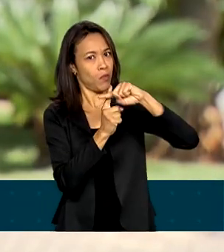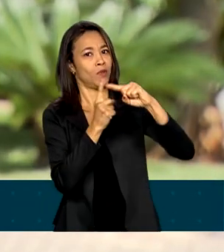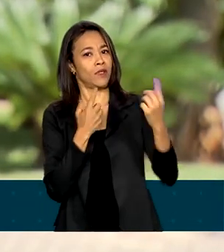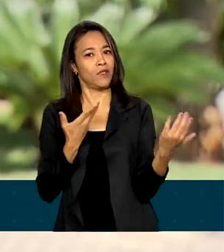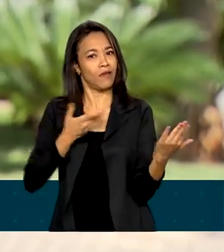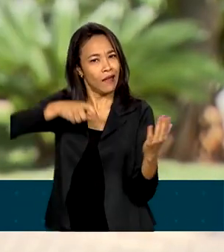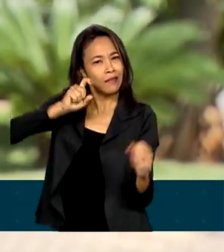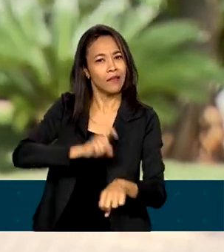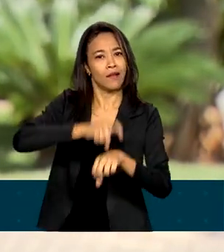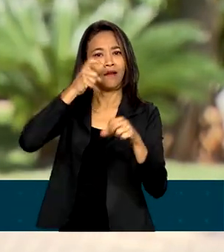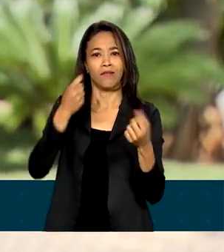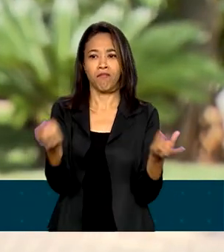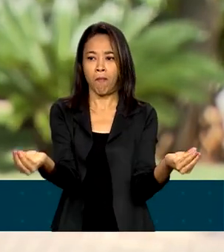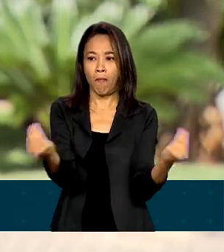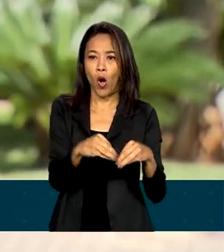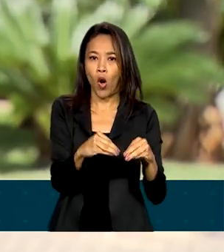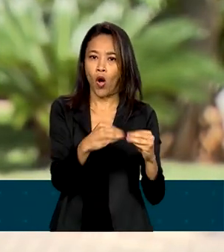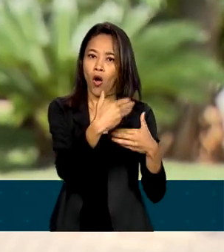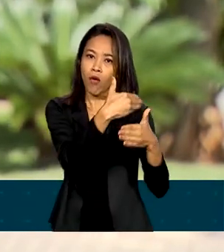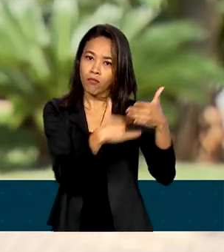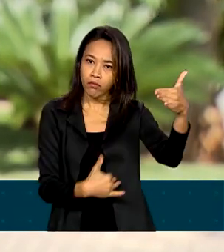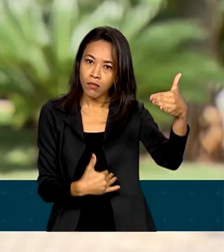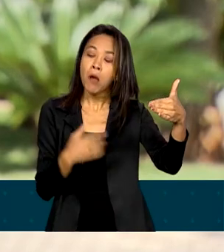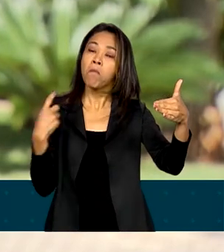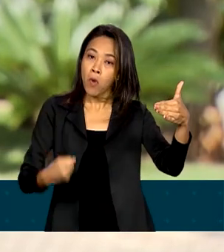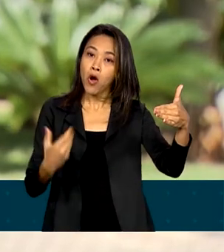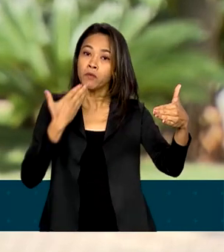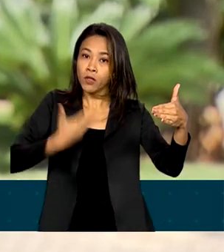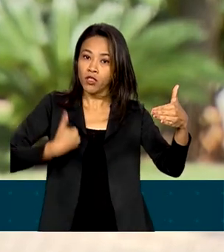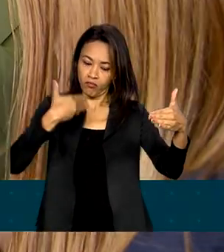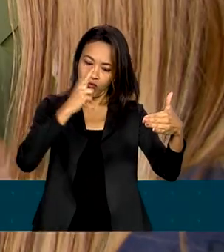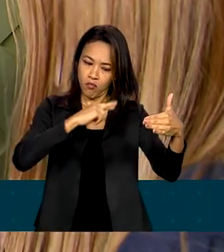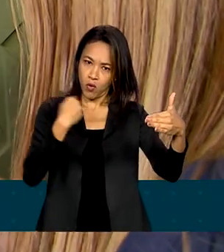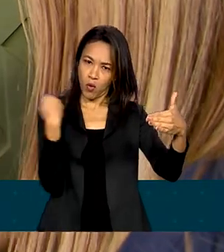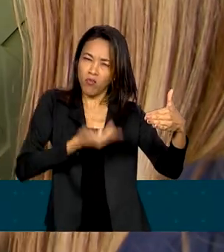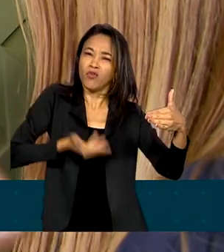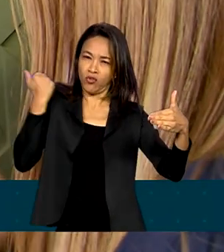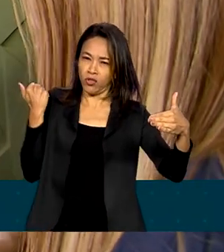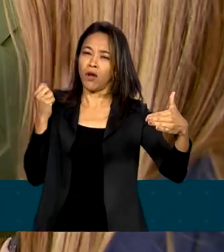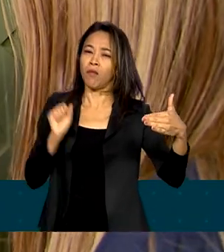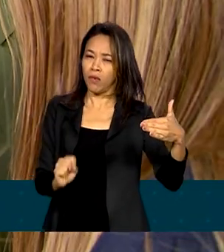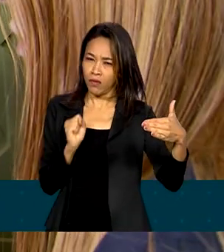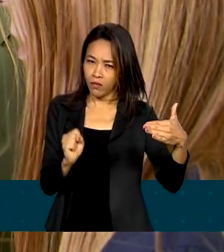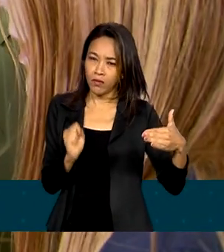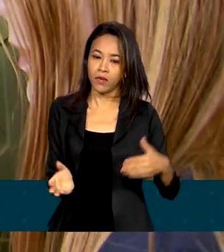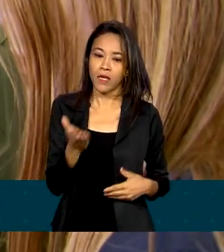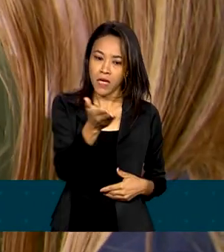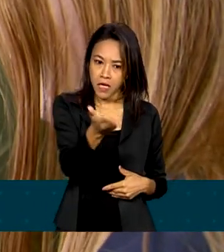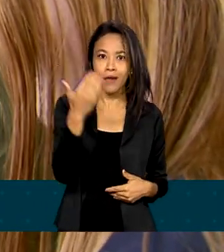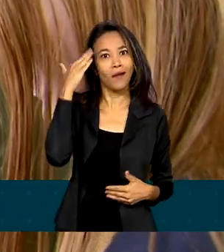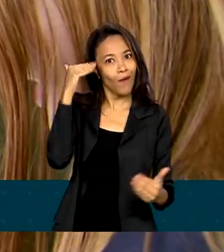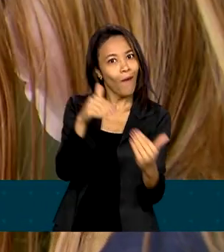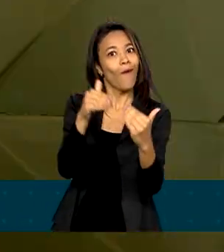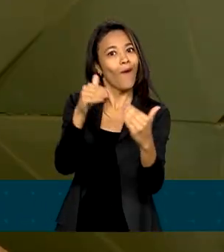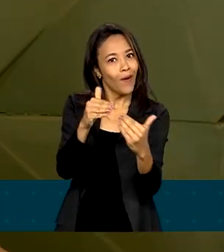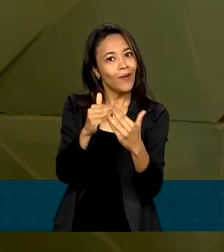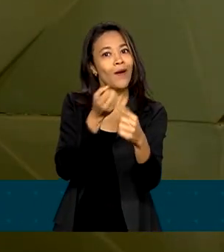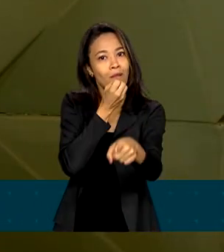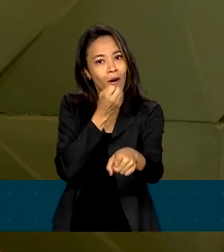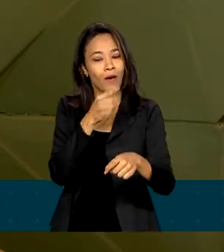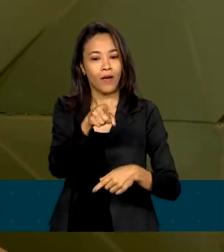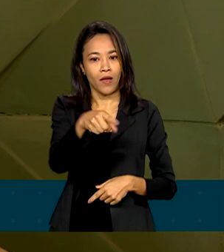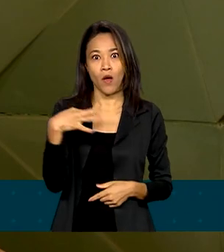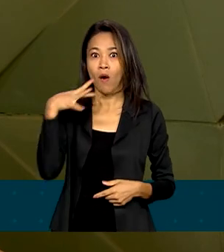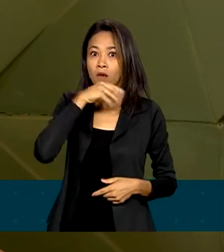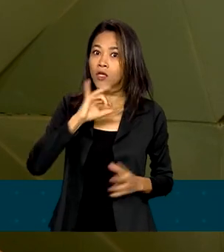automática, mas o consumidor pode pedir para ser excluído. Sandro aprovou a iniciativa. Achei